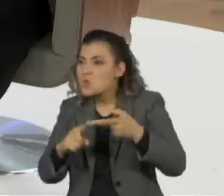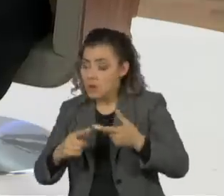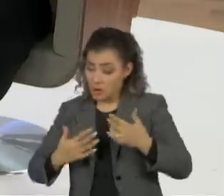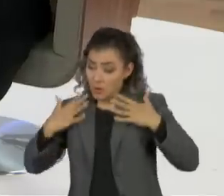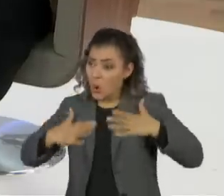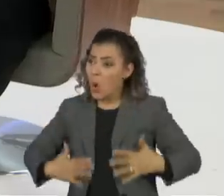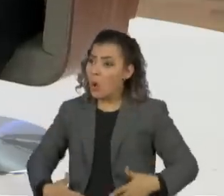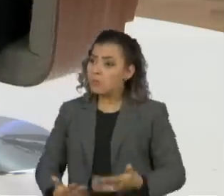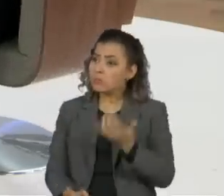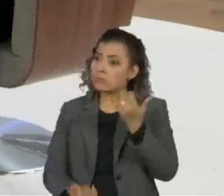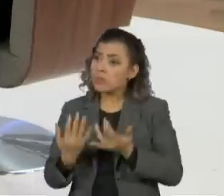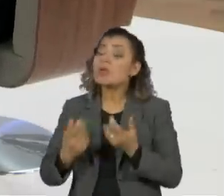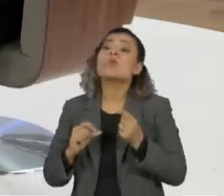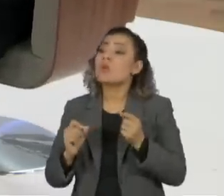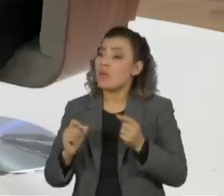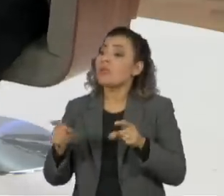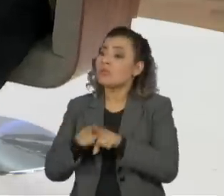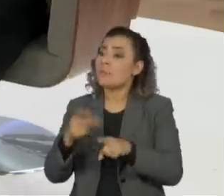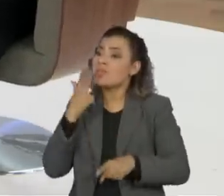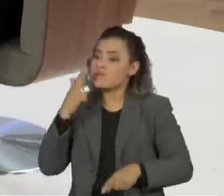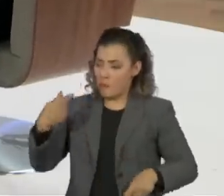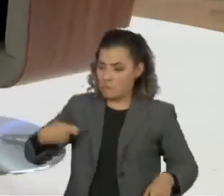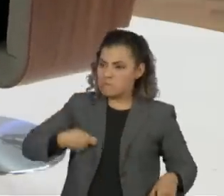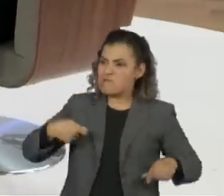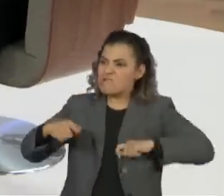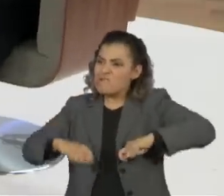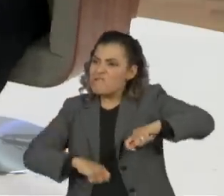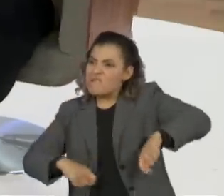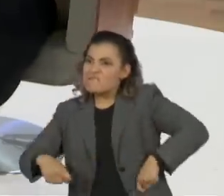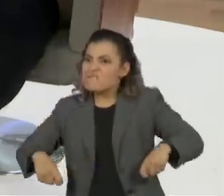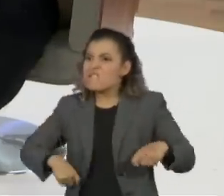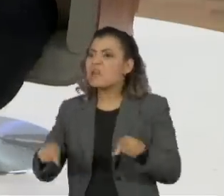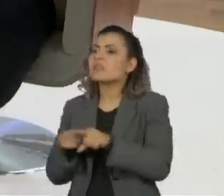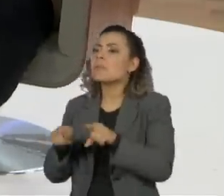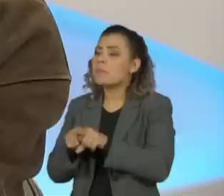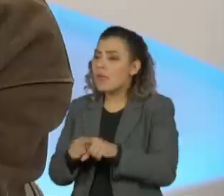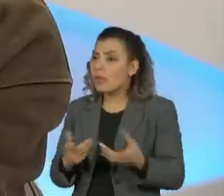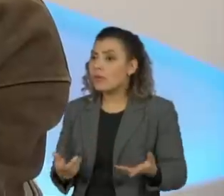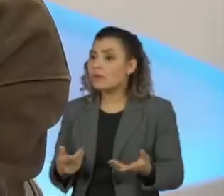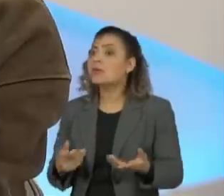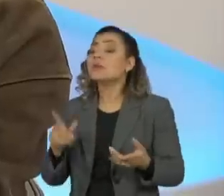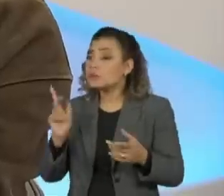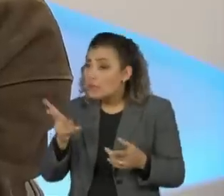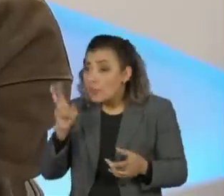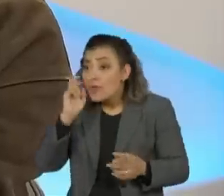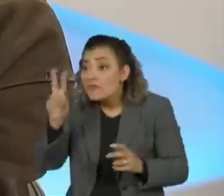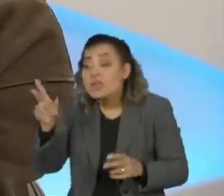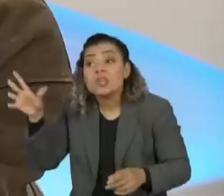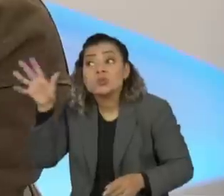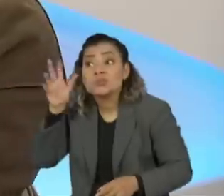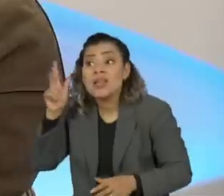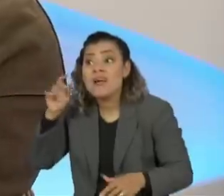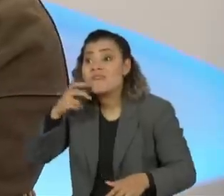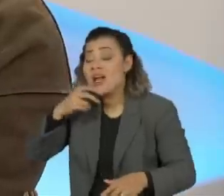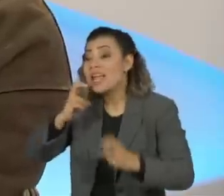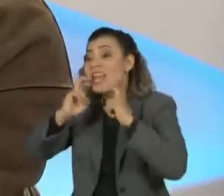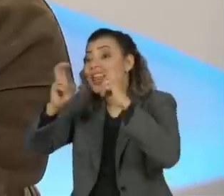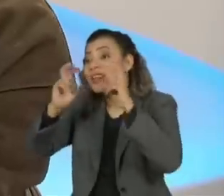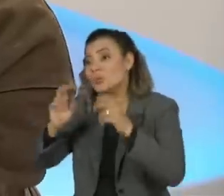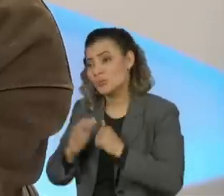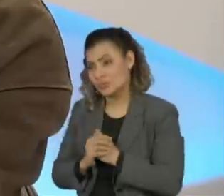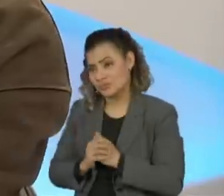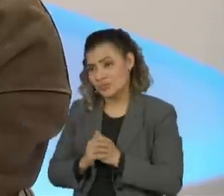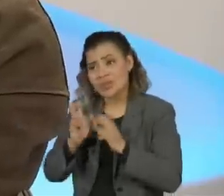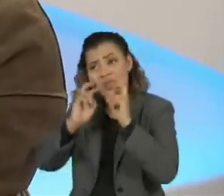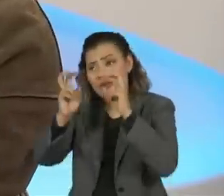do cara todo com cigarro, afogaram o cara em barril quente, barril frio, e a gente ouviu os gritos do cara. Então, eu sempre deixei falar assim,